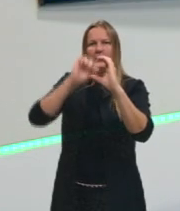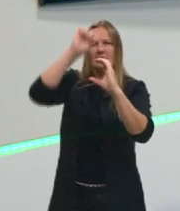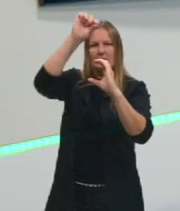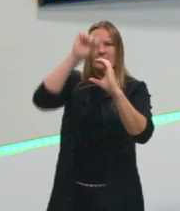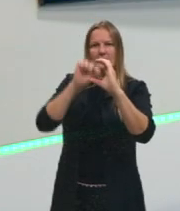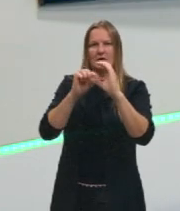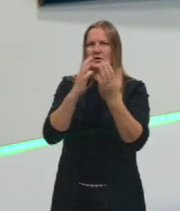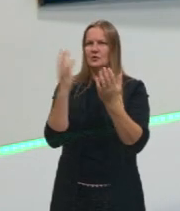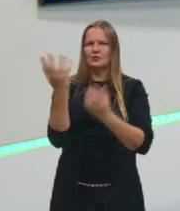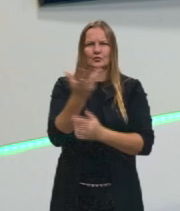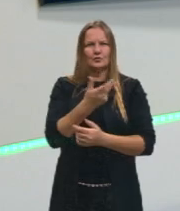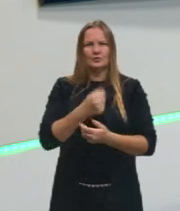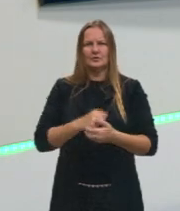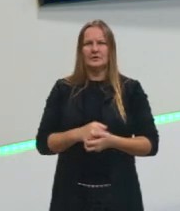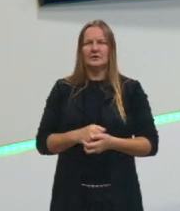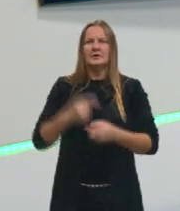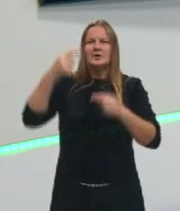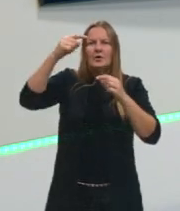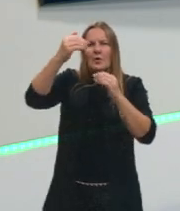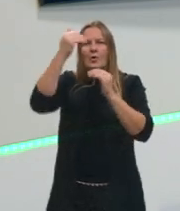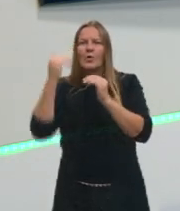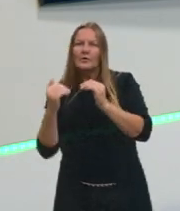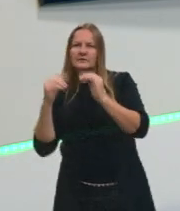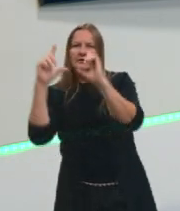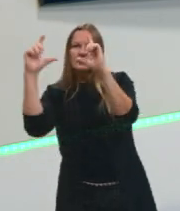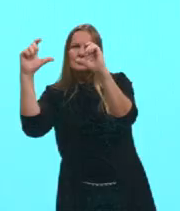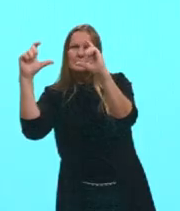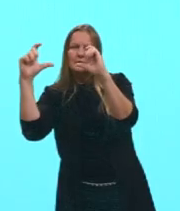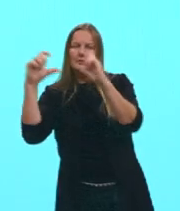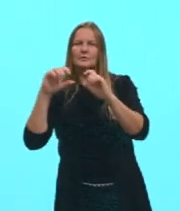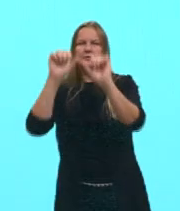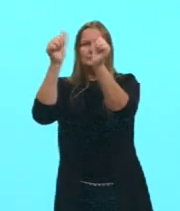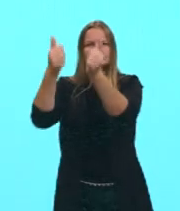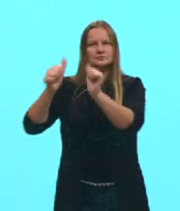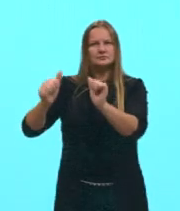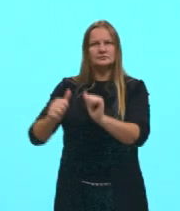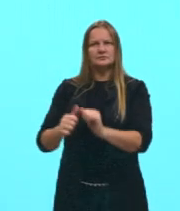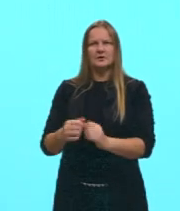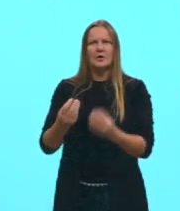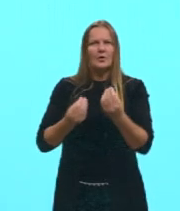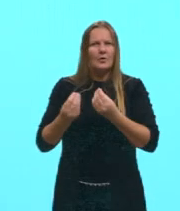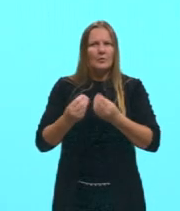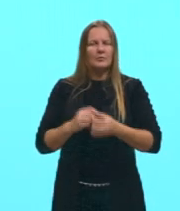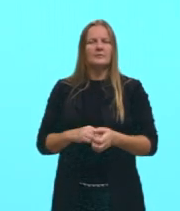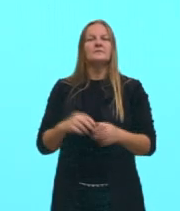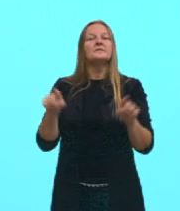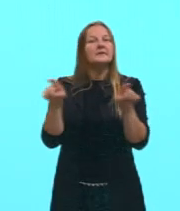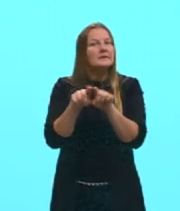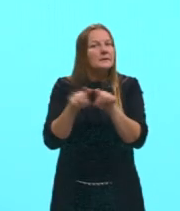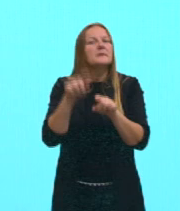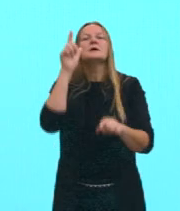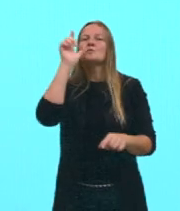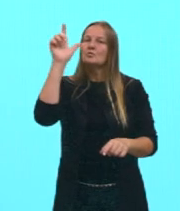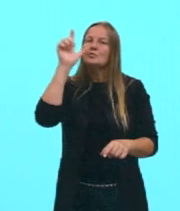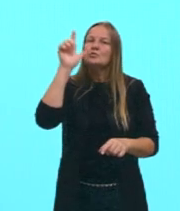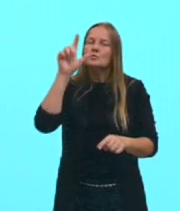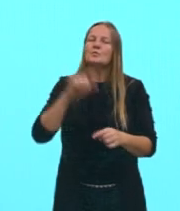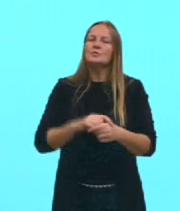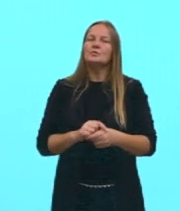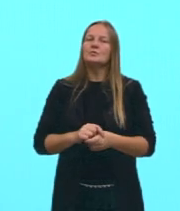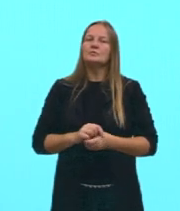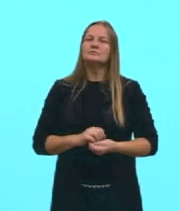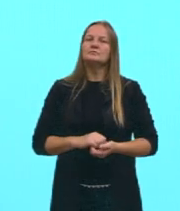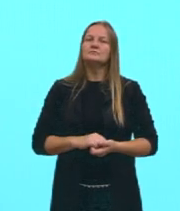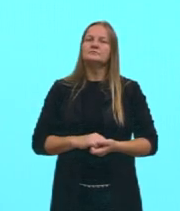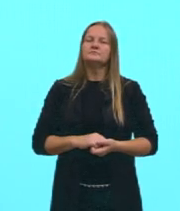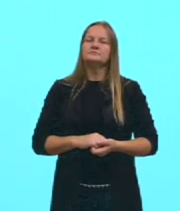nós vamos ver agora na de baixo, nessa outra imagem, a forma que a gente consegue. Nós também conseguimos fazer esse imaginamento, por exemplo,